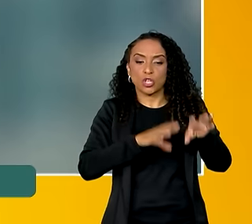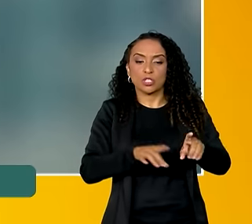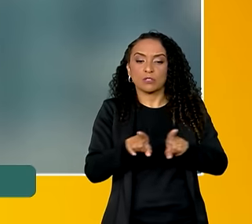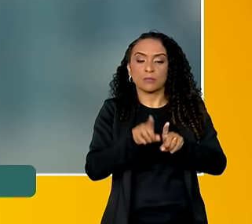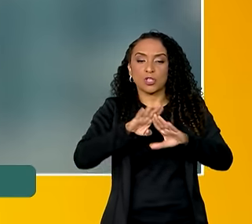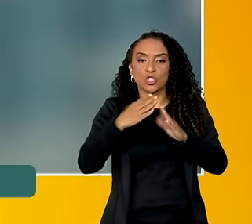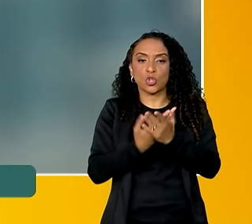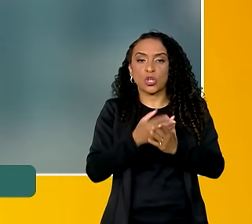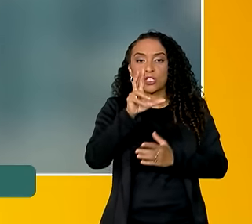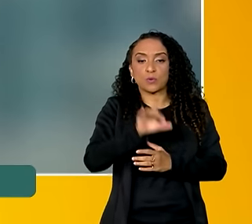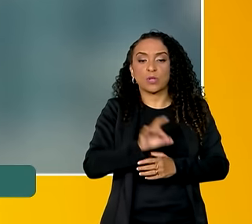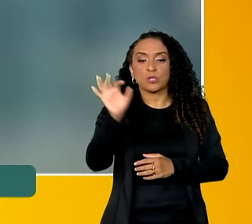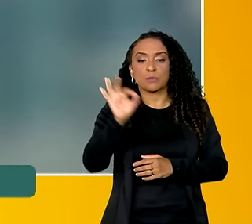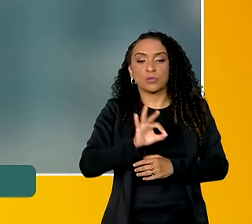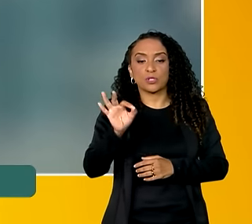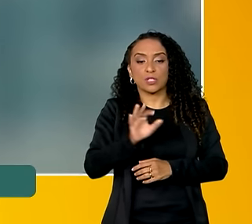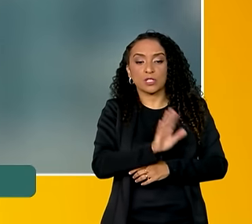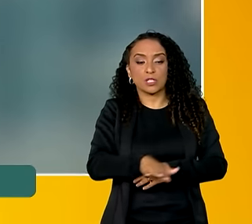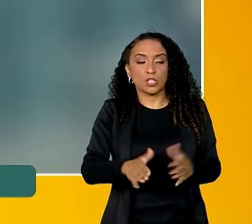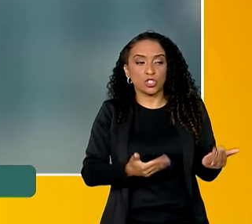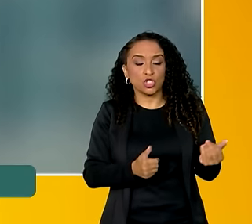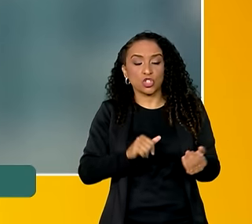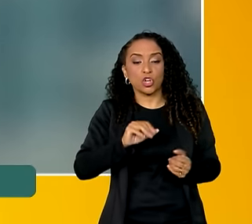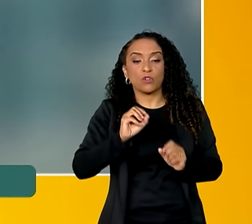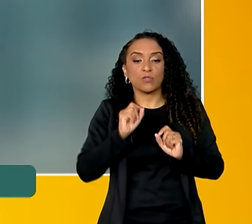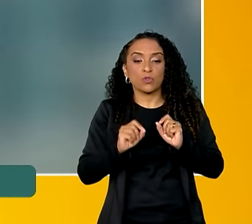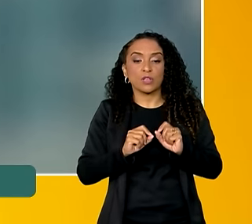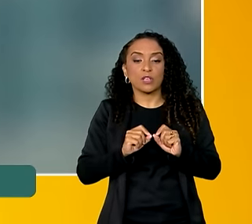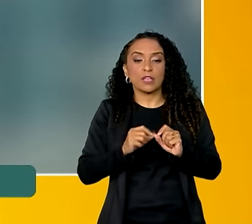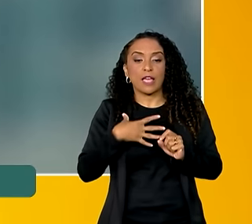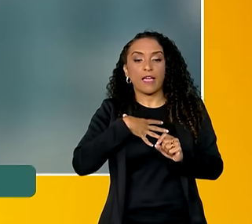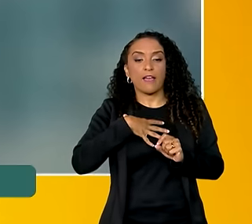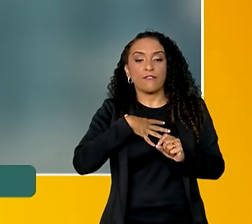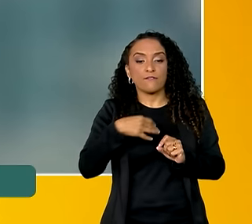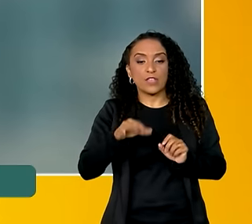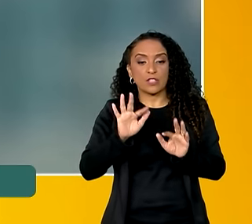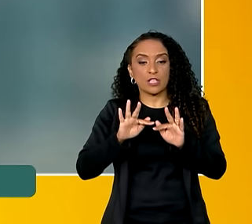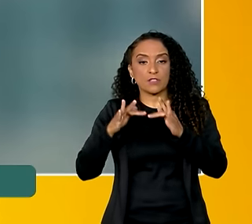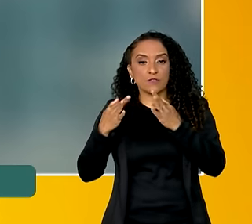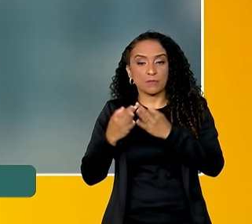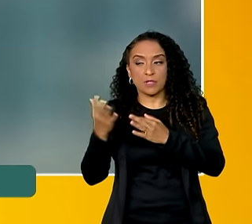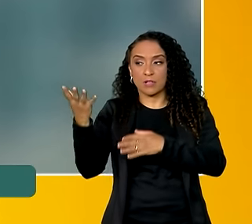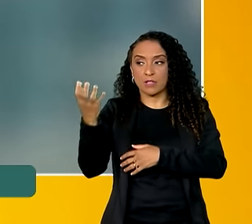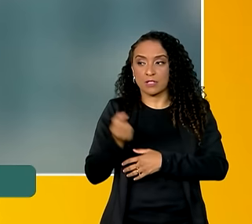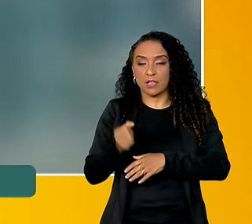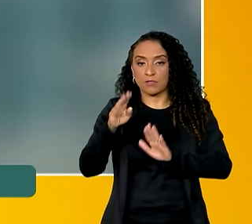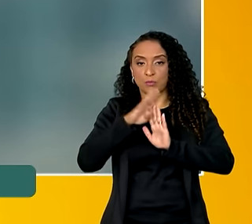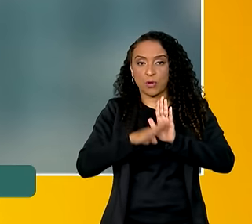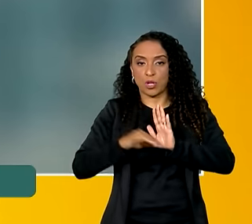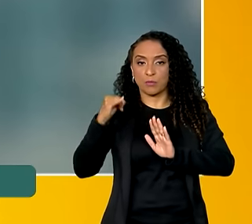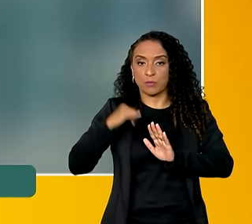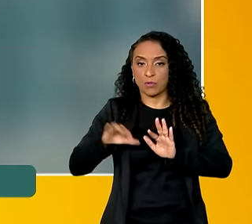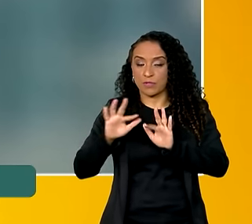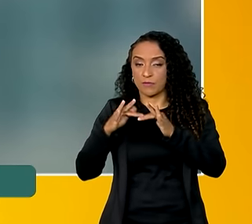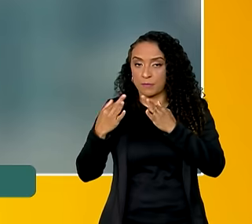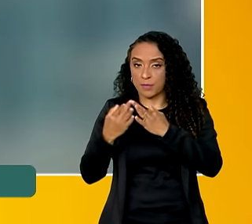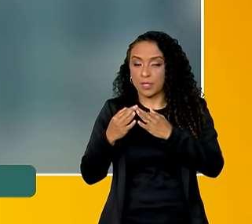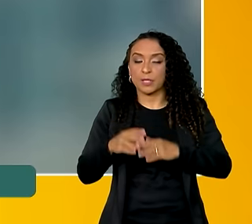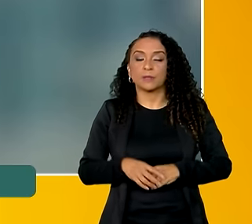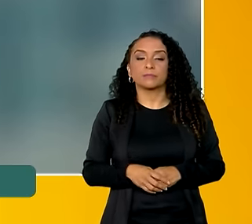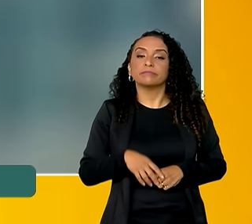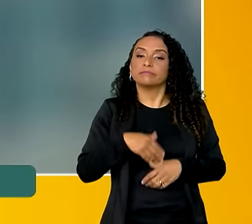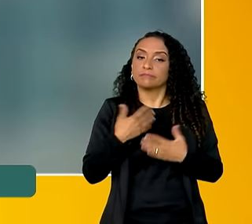50% de crianças, adolescentes ou jovens, filhos das famílias beneficiárias do Programa Bolsa Família,